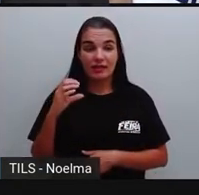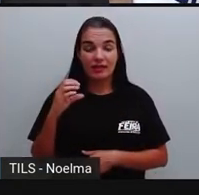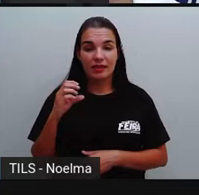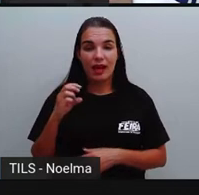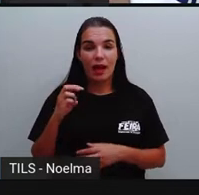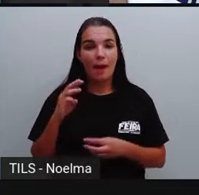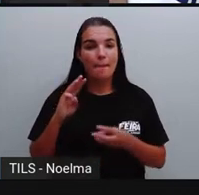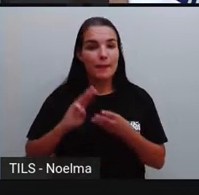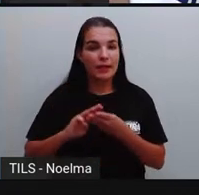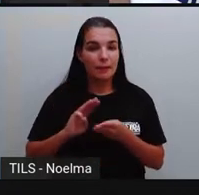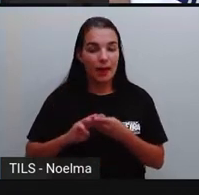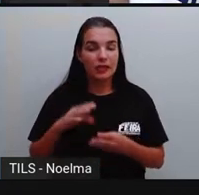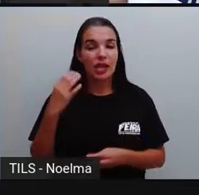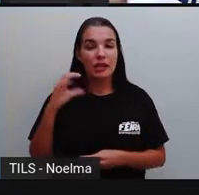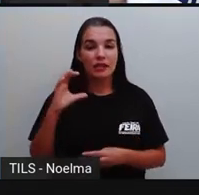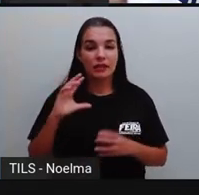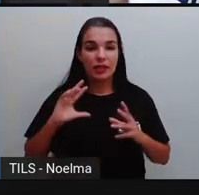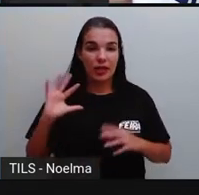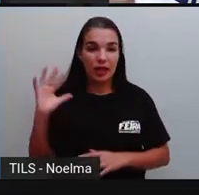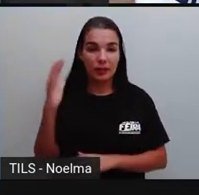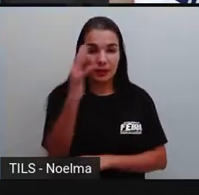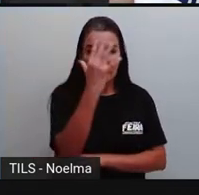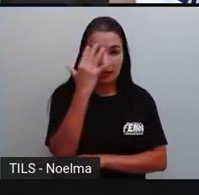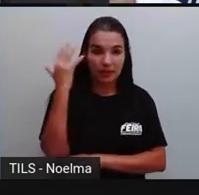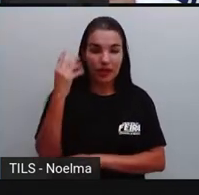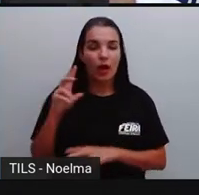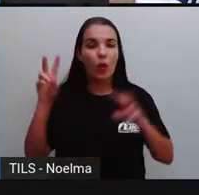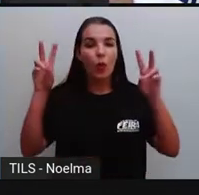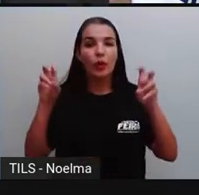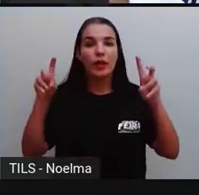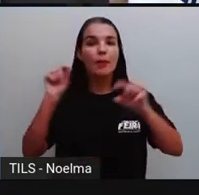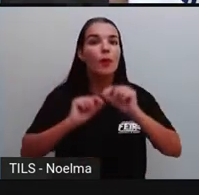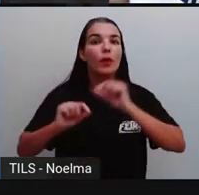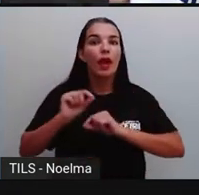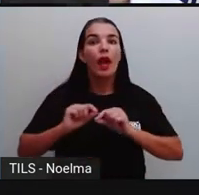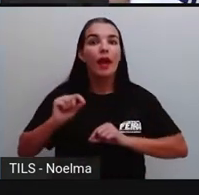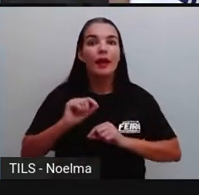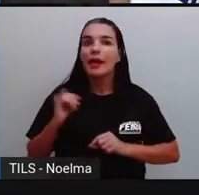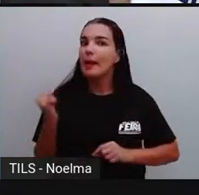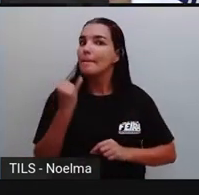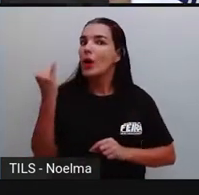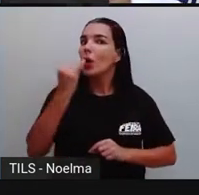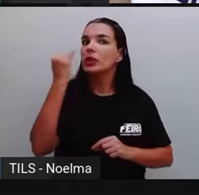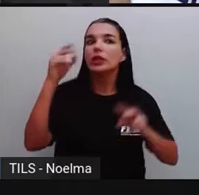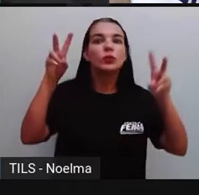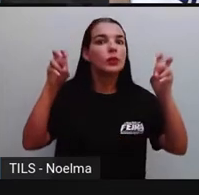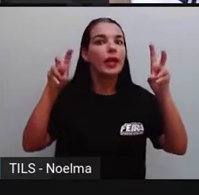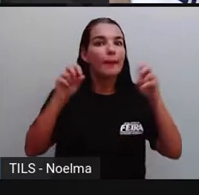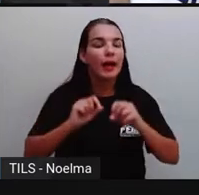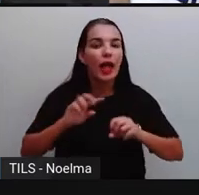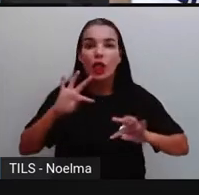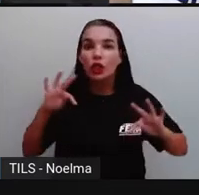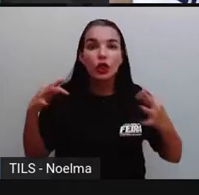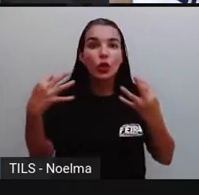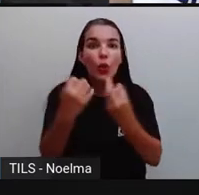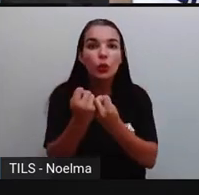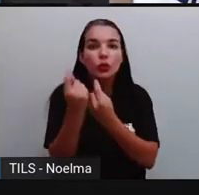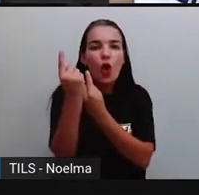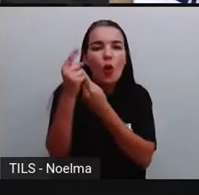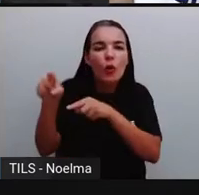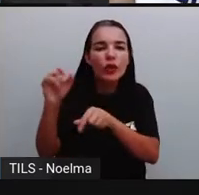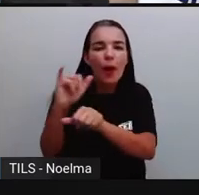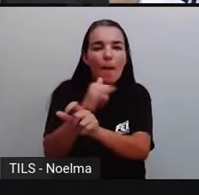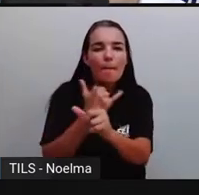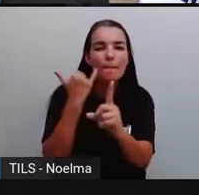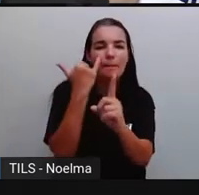É a nossa aula de Matemática e Ciências da Natureza e o tema que é muito, muito importante, Todos contra o